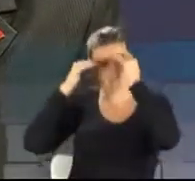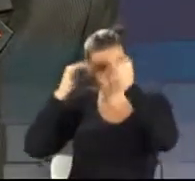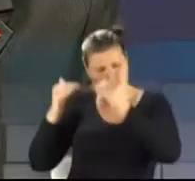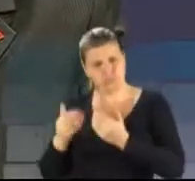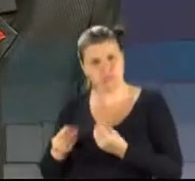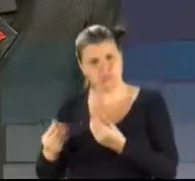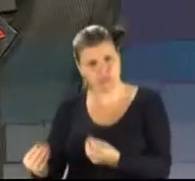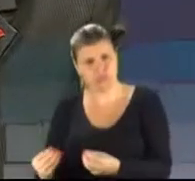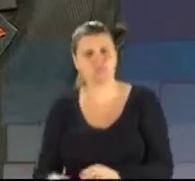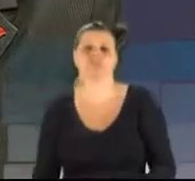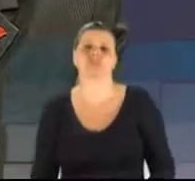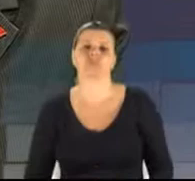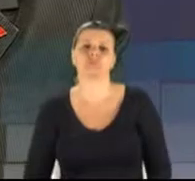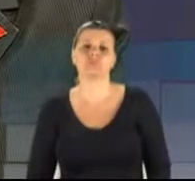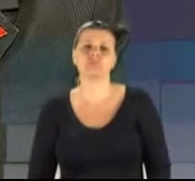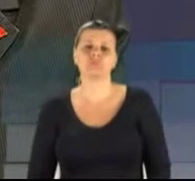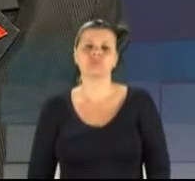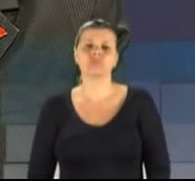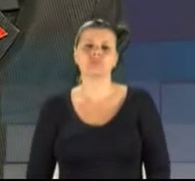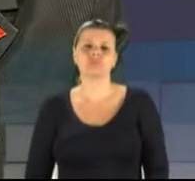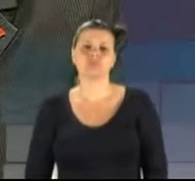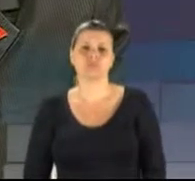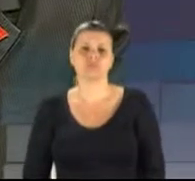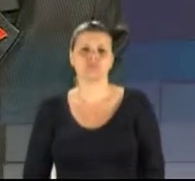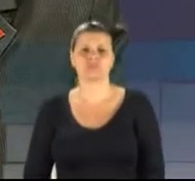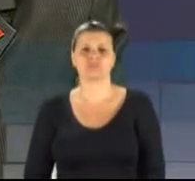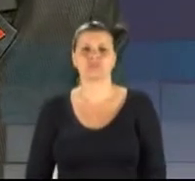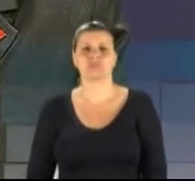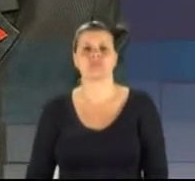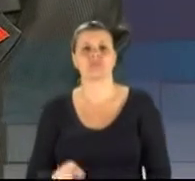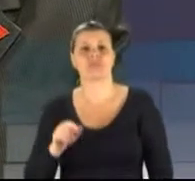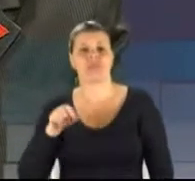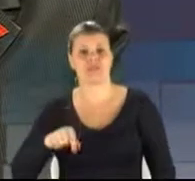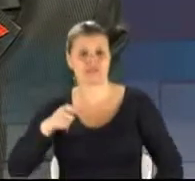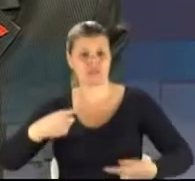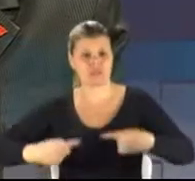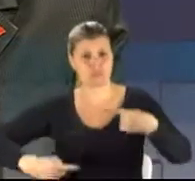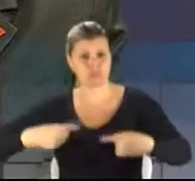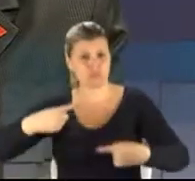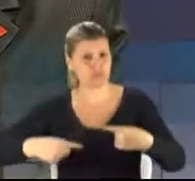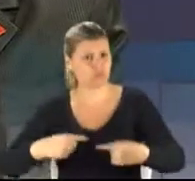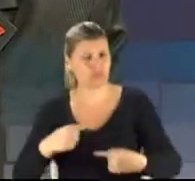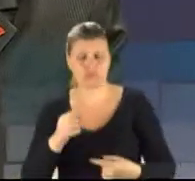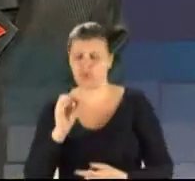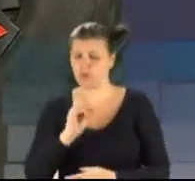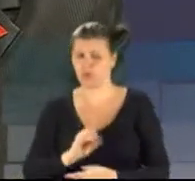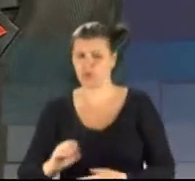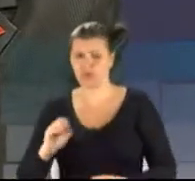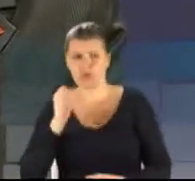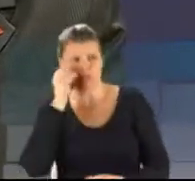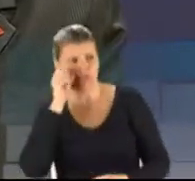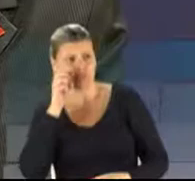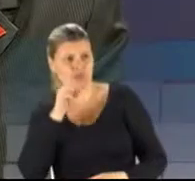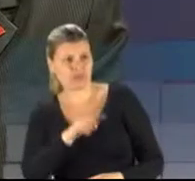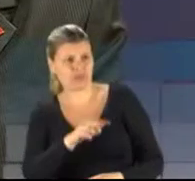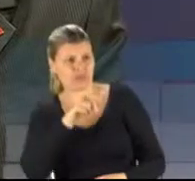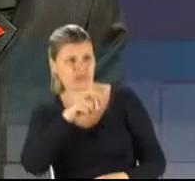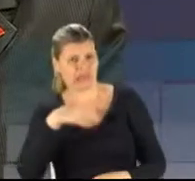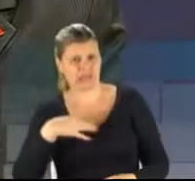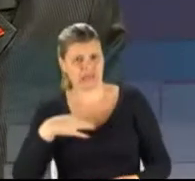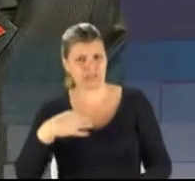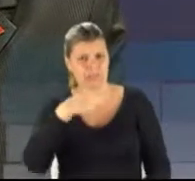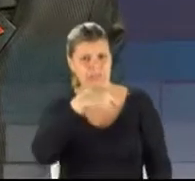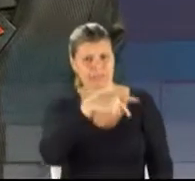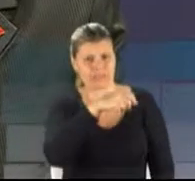Esse tipo de discussão que estamos fazendo é muito bom ver um candidato no PSC dizendo que não